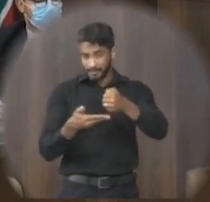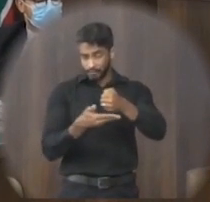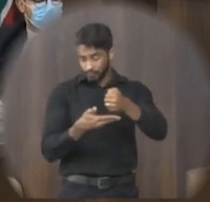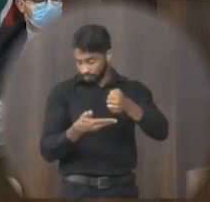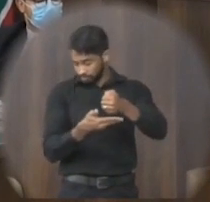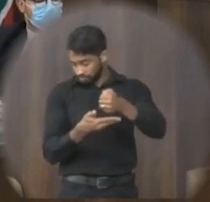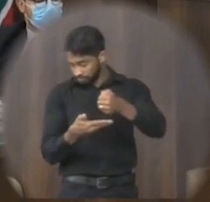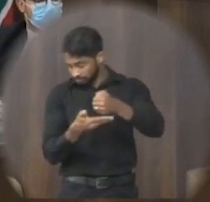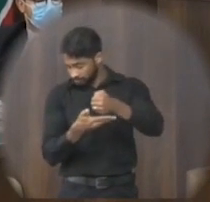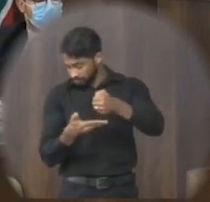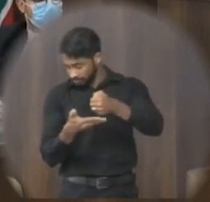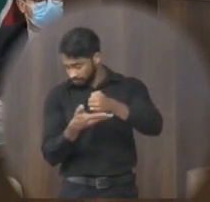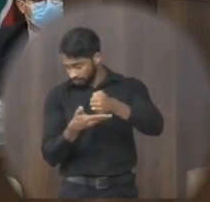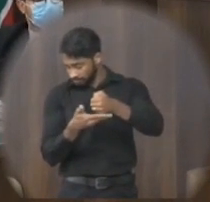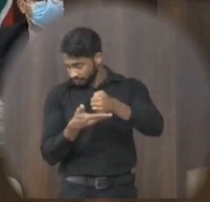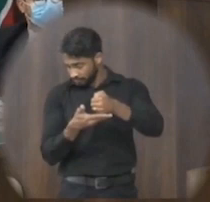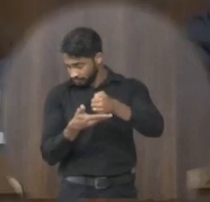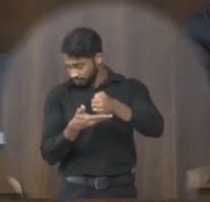aqui